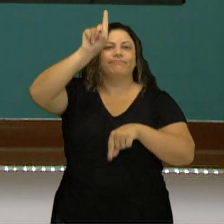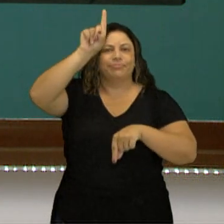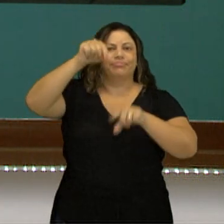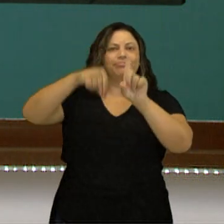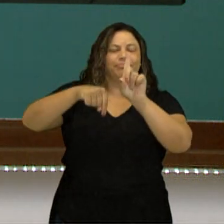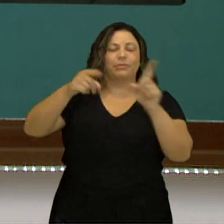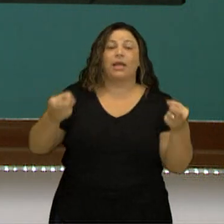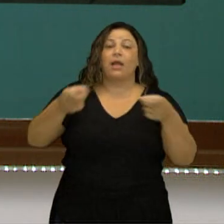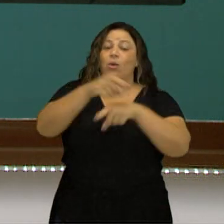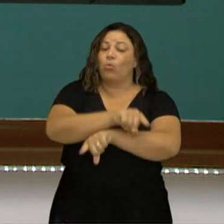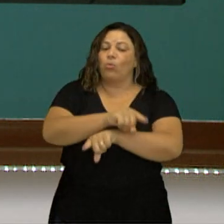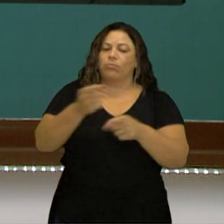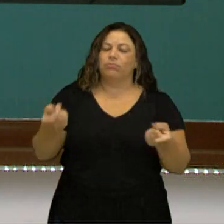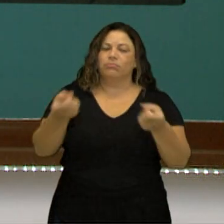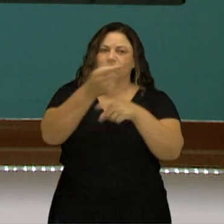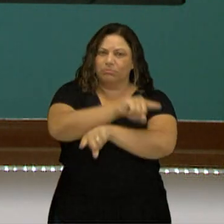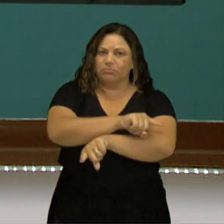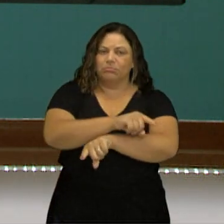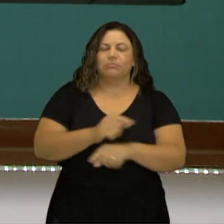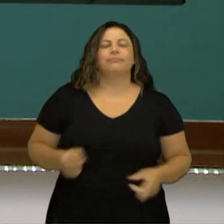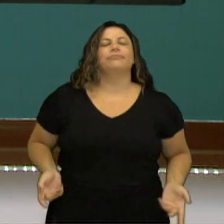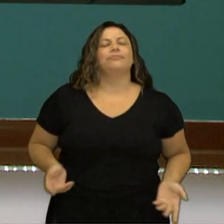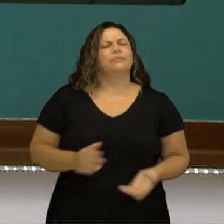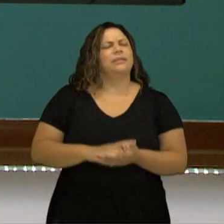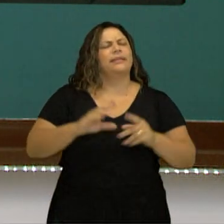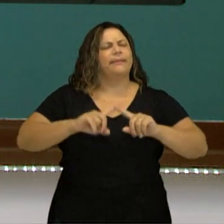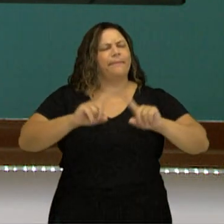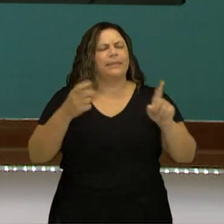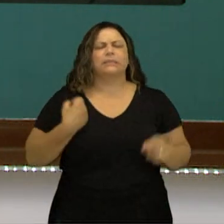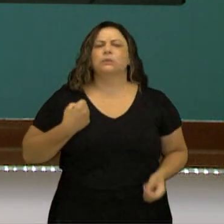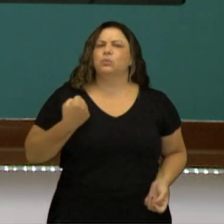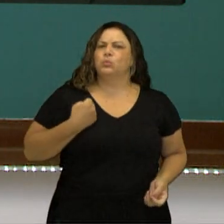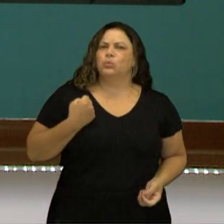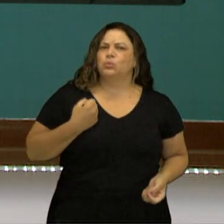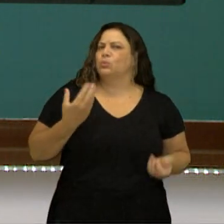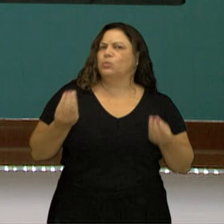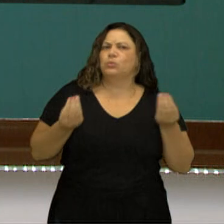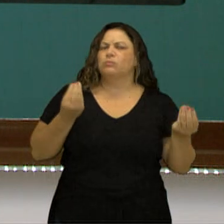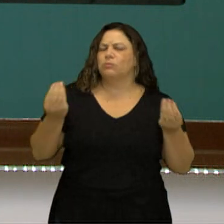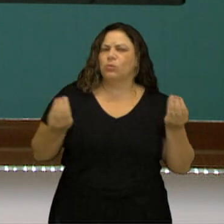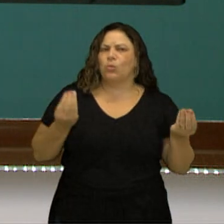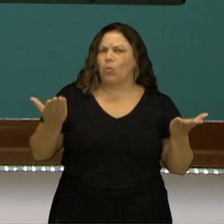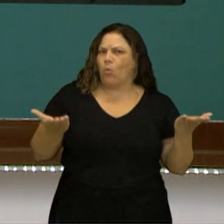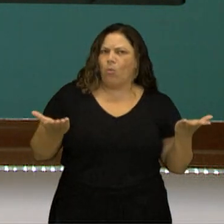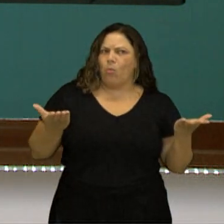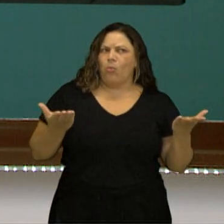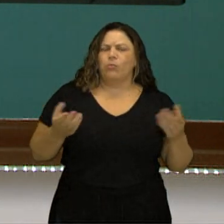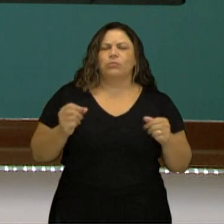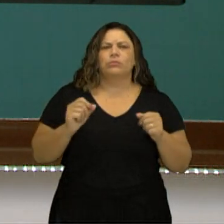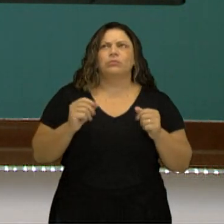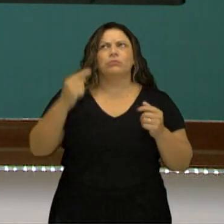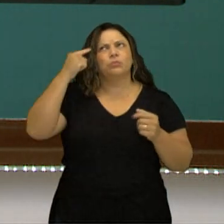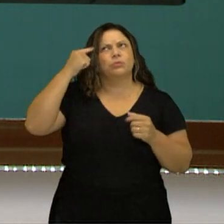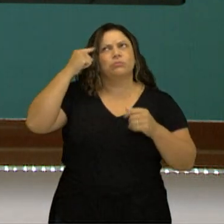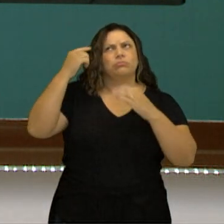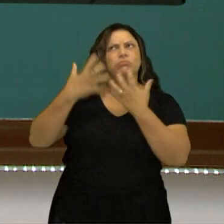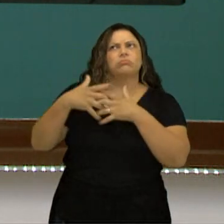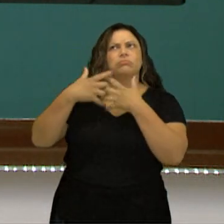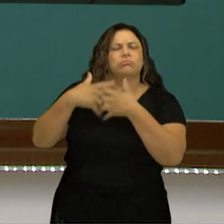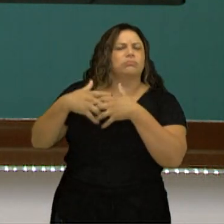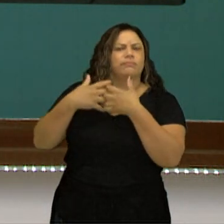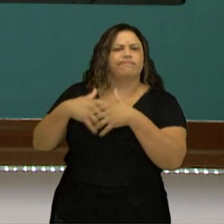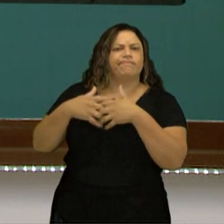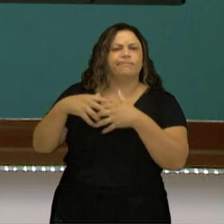Então, oposto eu posso dizer o contrário. Mas e para os números? Como é que eu posso fazer esse pensamento para